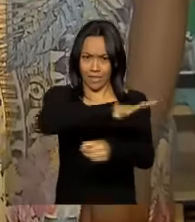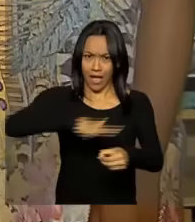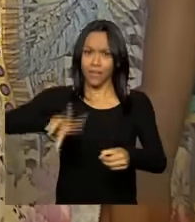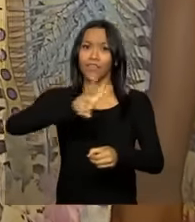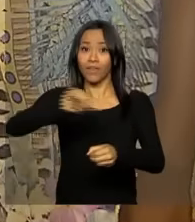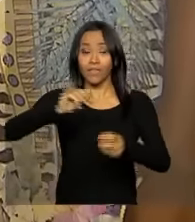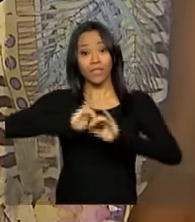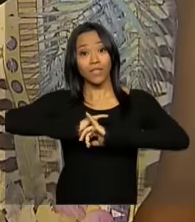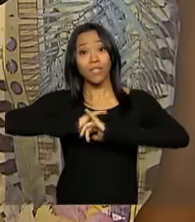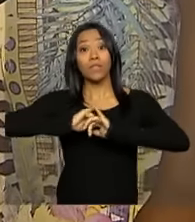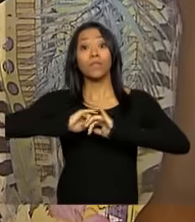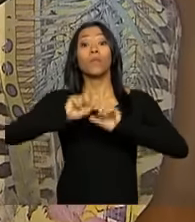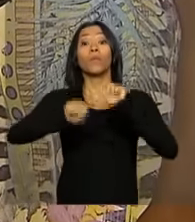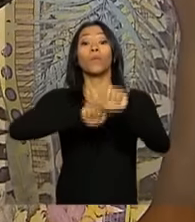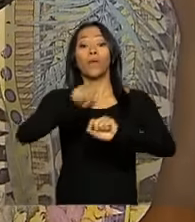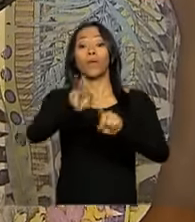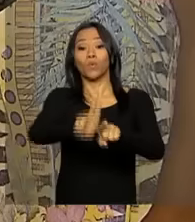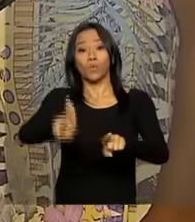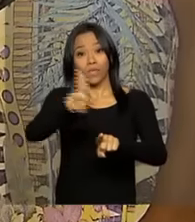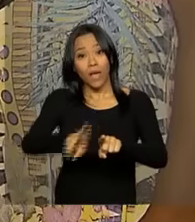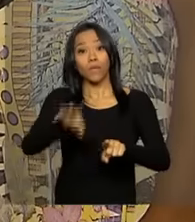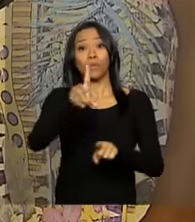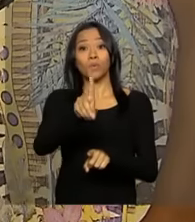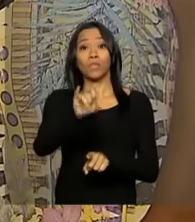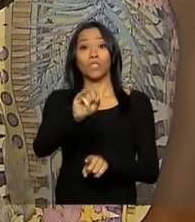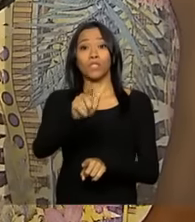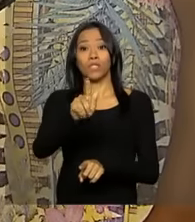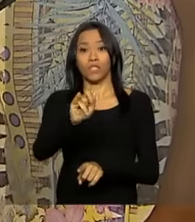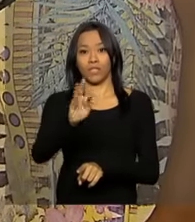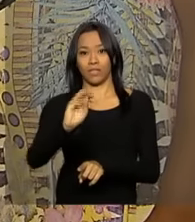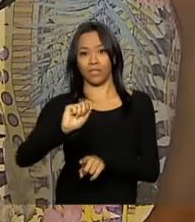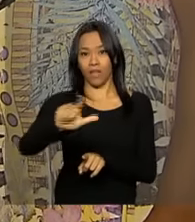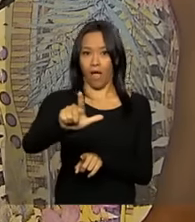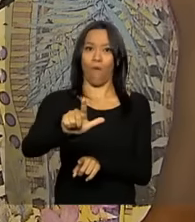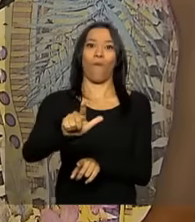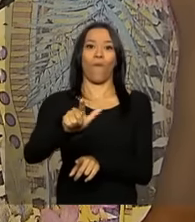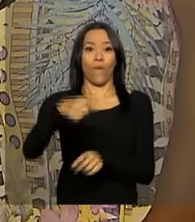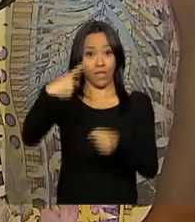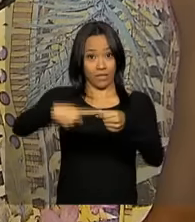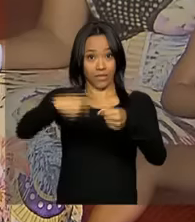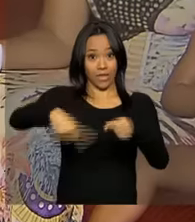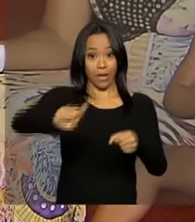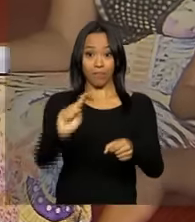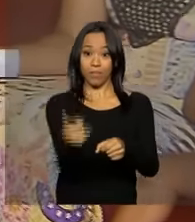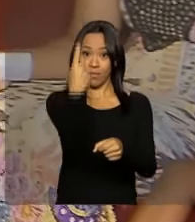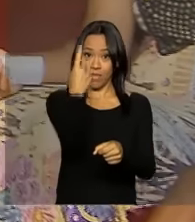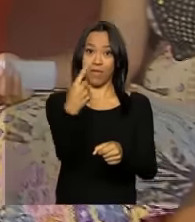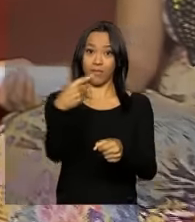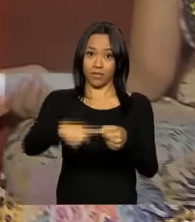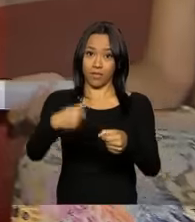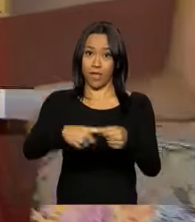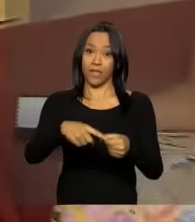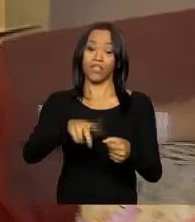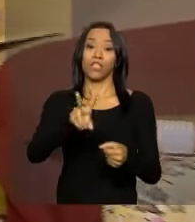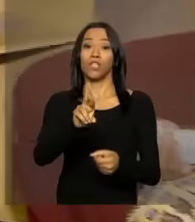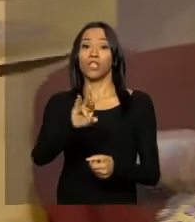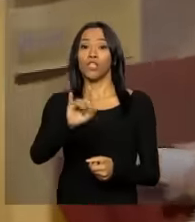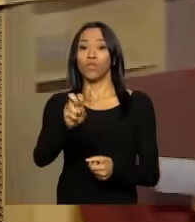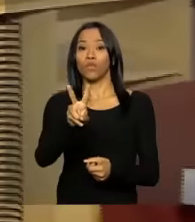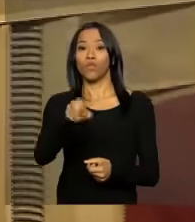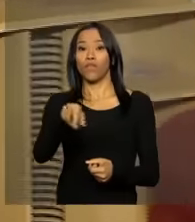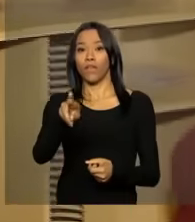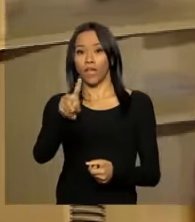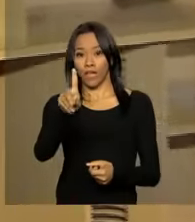transmitida exclusivamente em tecnologia digital. Rio Verde é a cidade piloto no processo de implantação